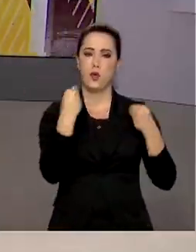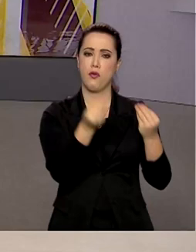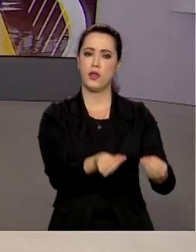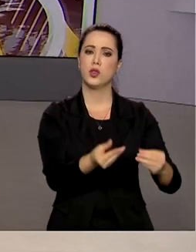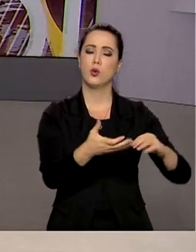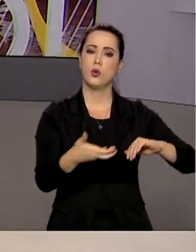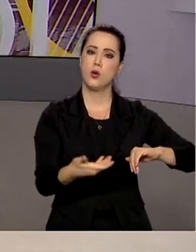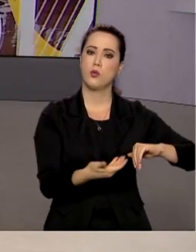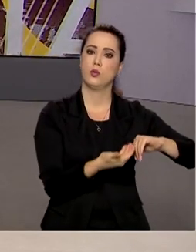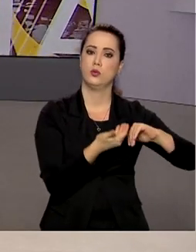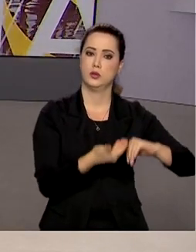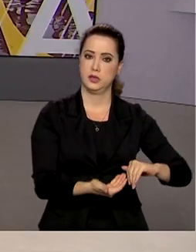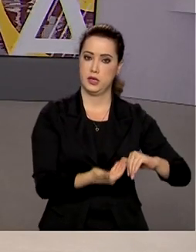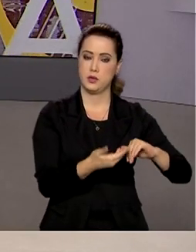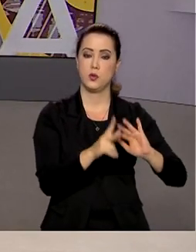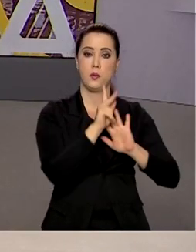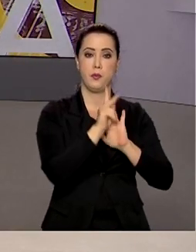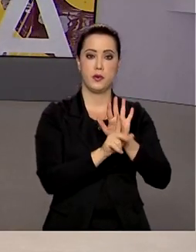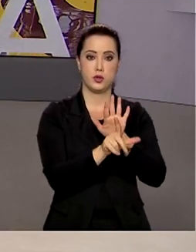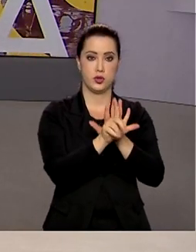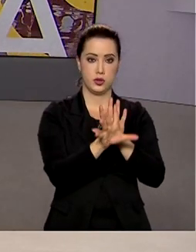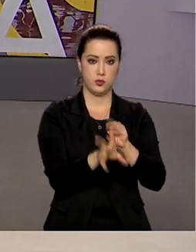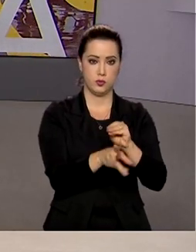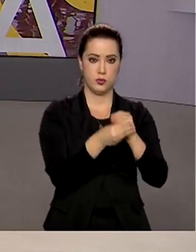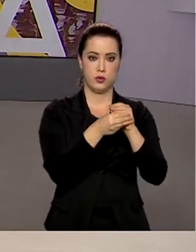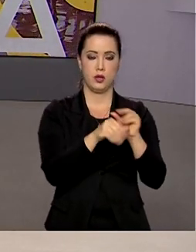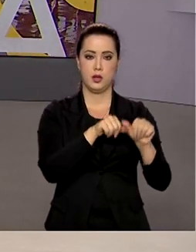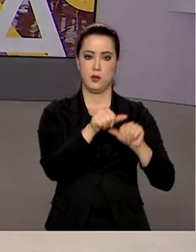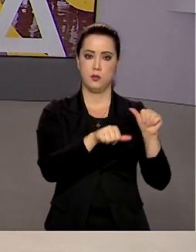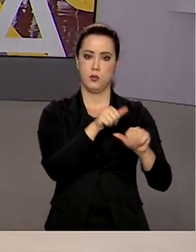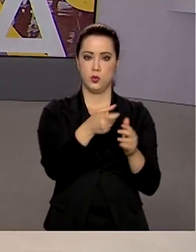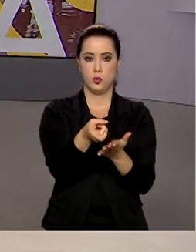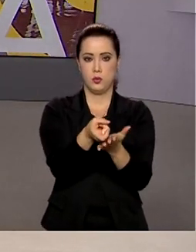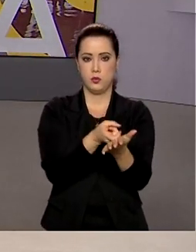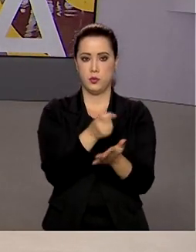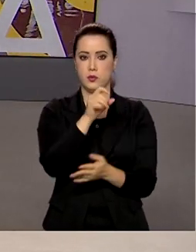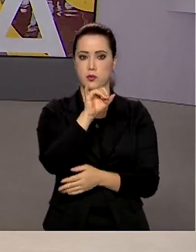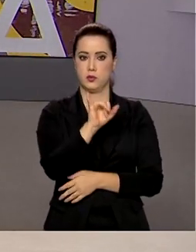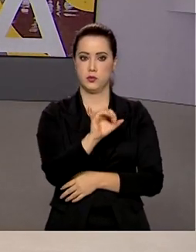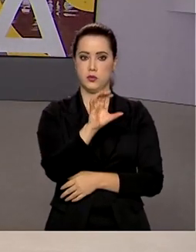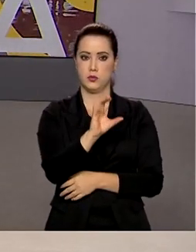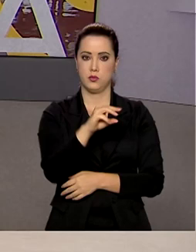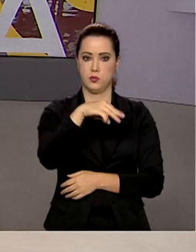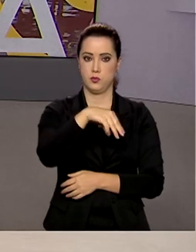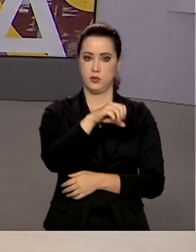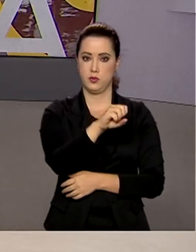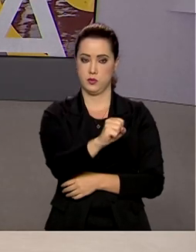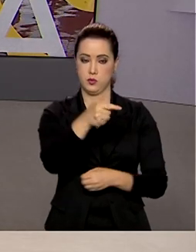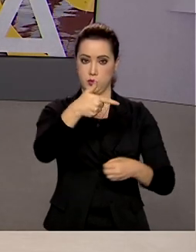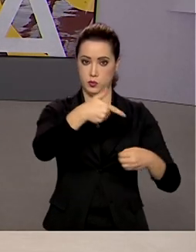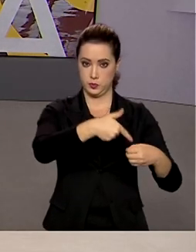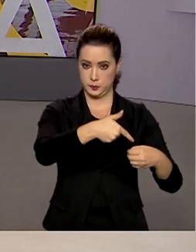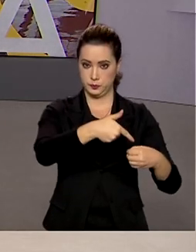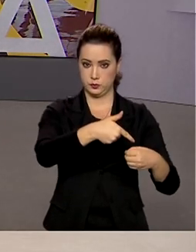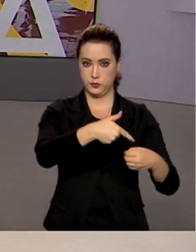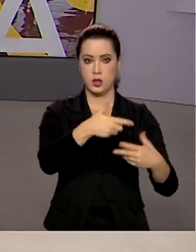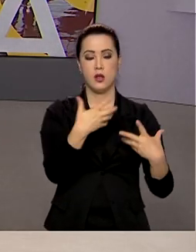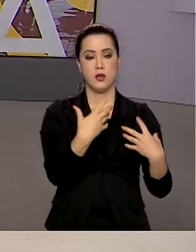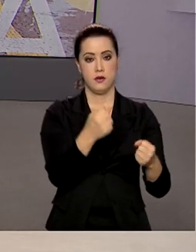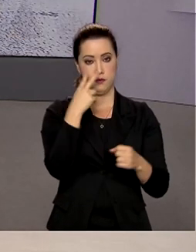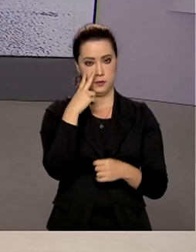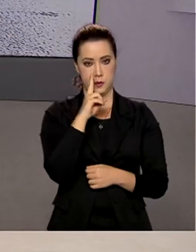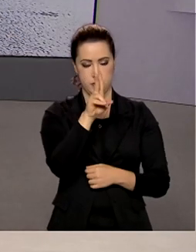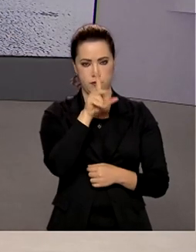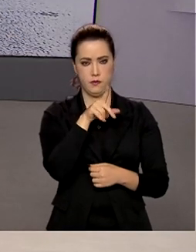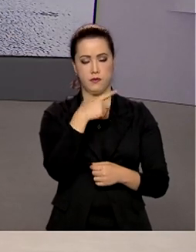ao Congresso Nacional um projeto de lei complementar que altera a cobrança de ICMS sobre os combustíveis. Vamos ao Palácio do